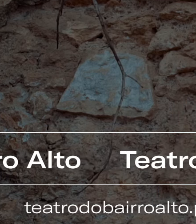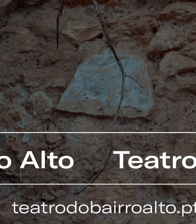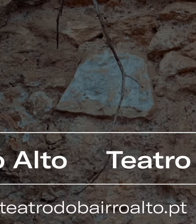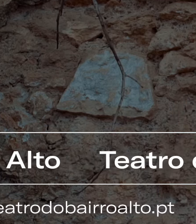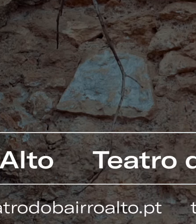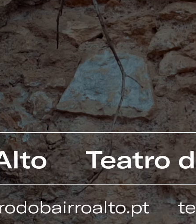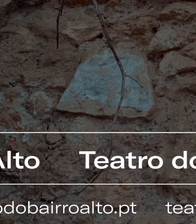Então,